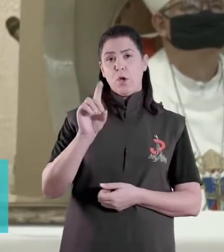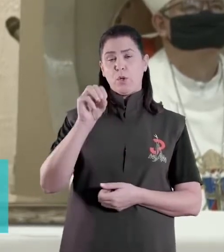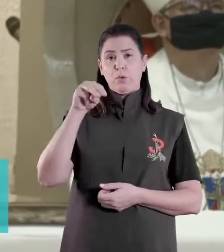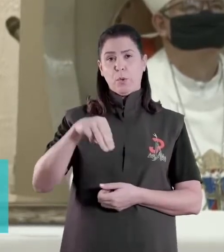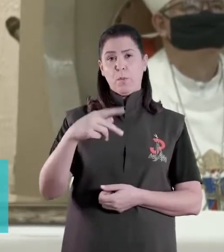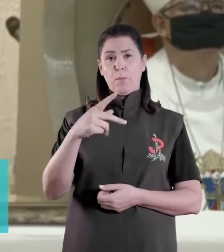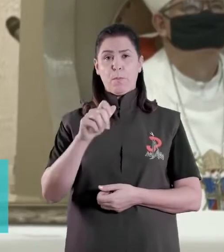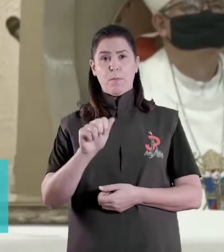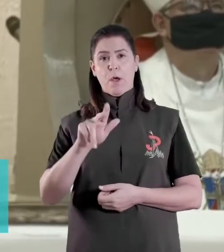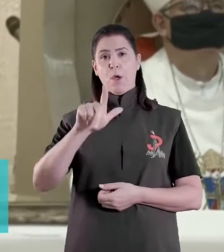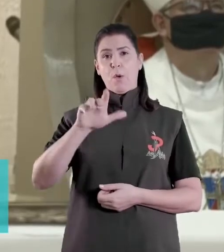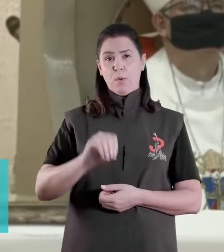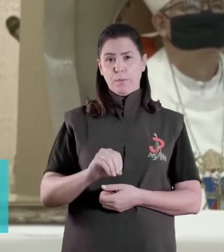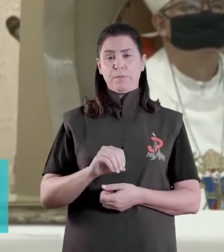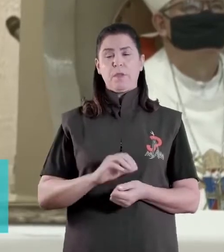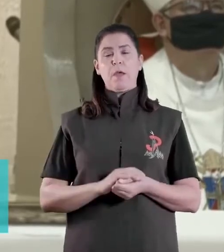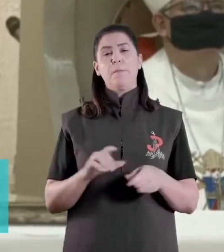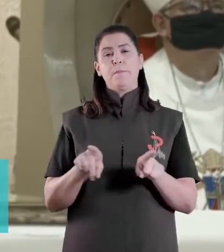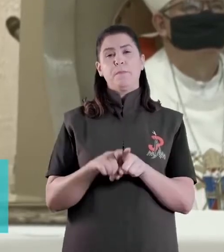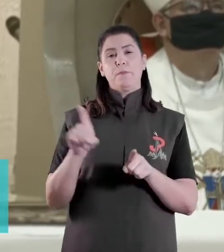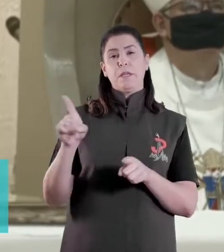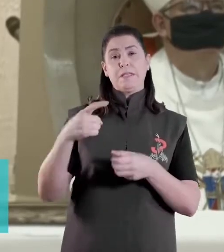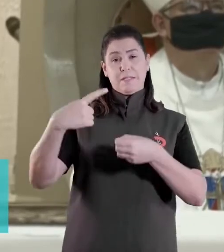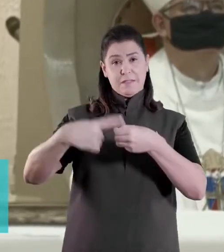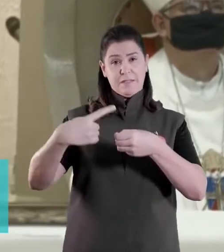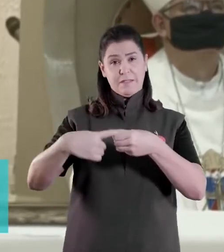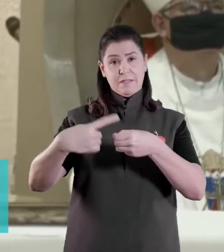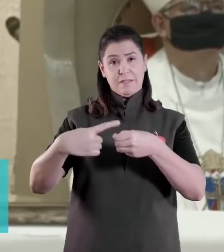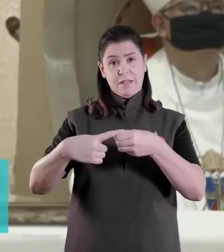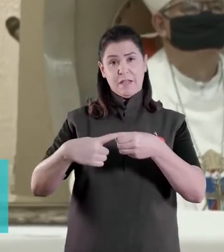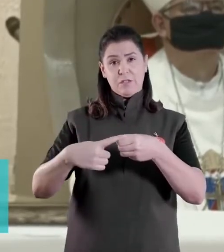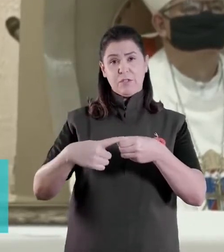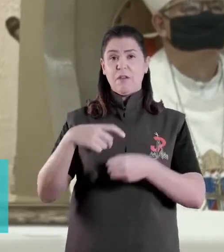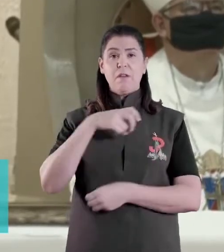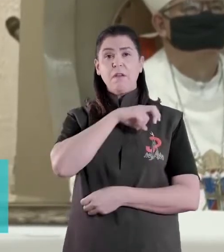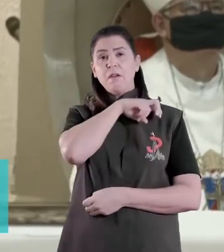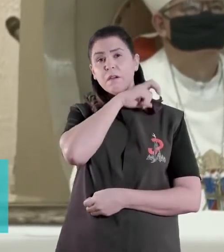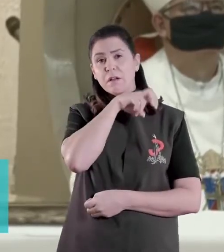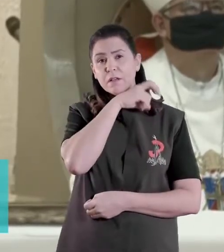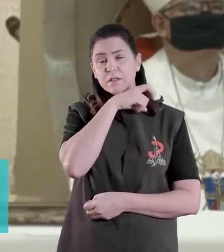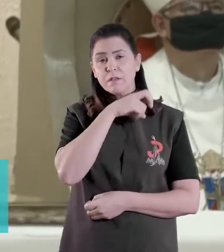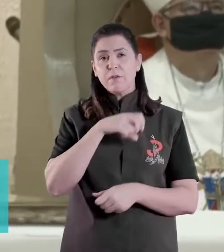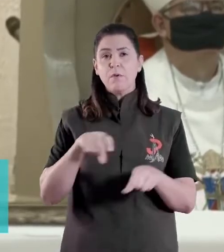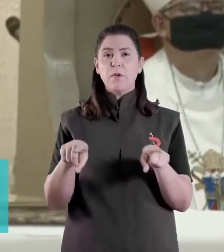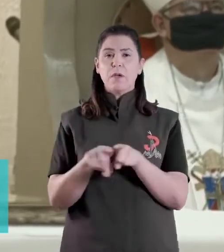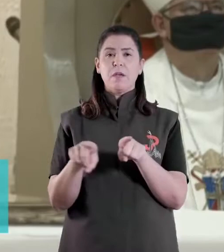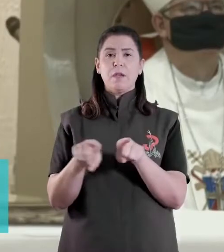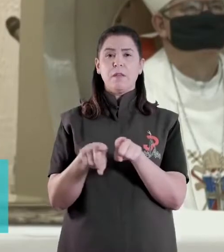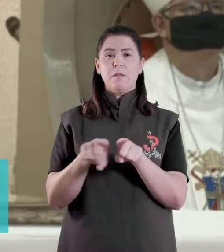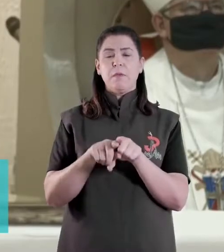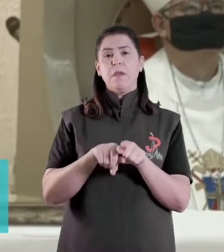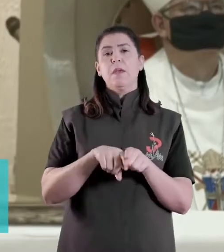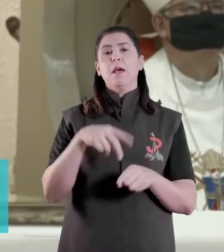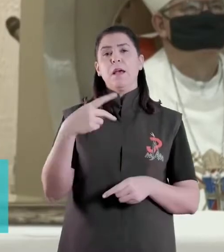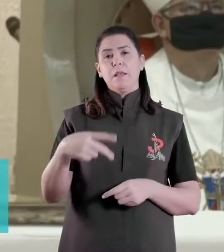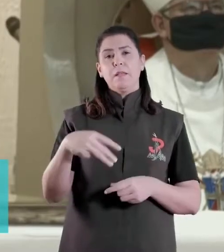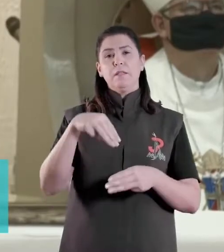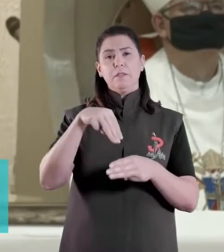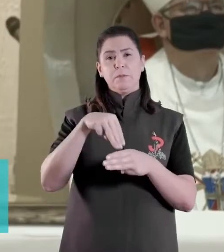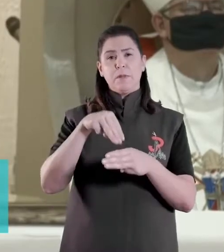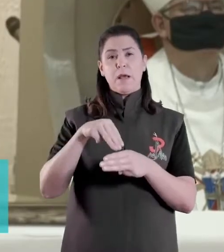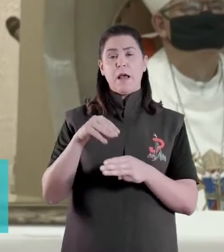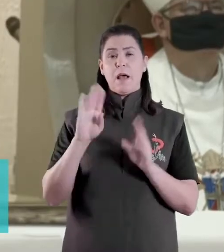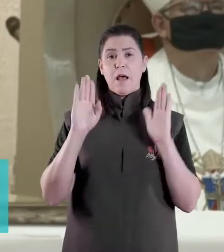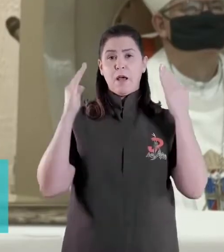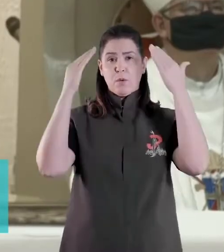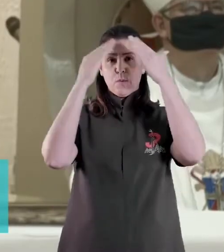Arcebispo de Cascavel, de Dom Anuar Batiste, Arcebispo Emérito de Maringá, dos